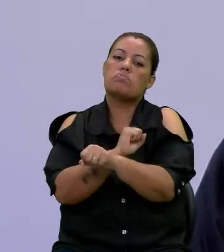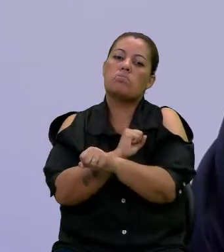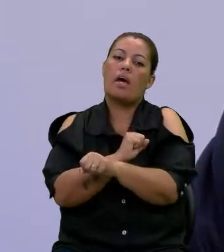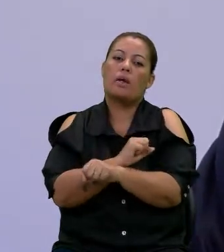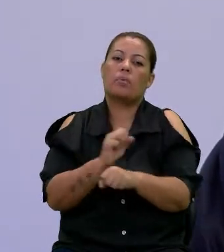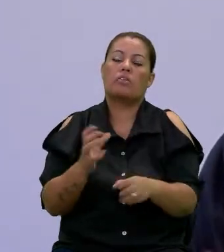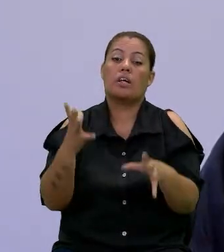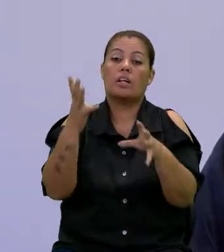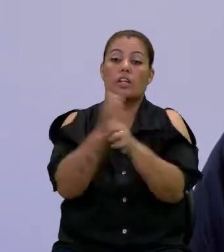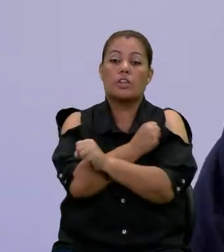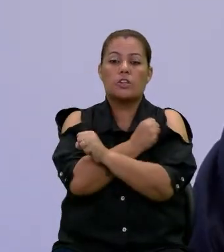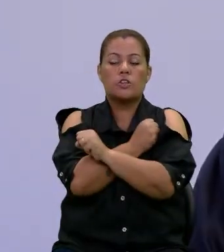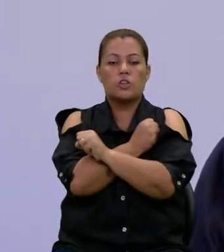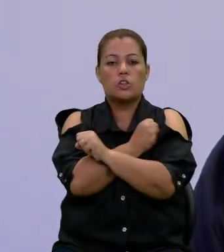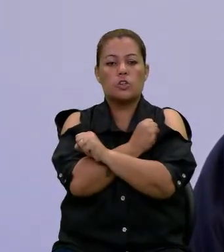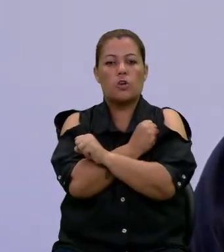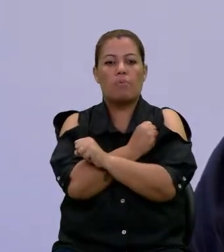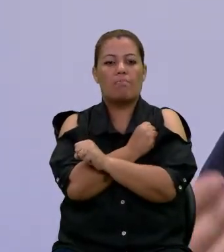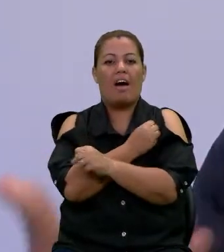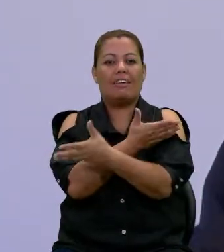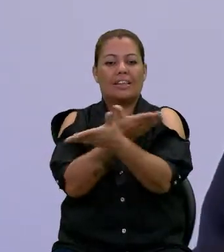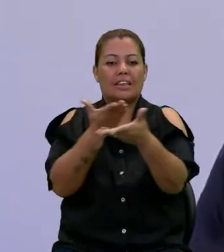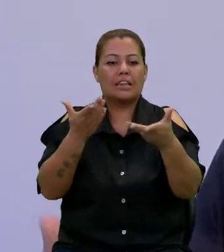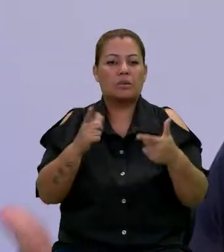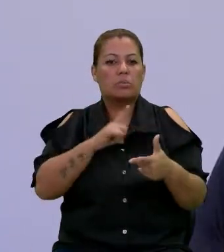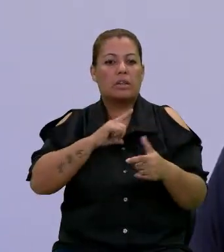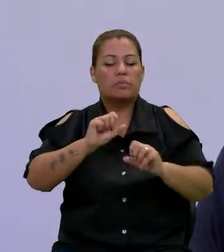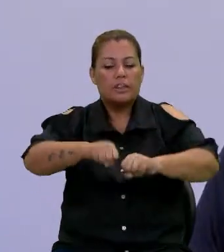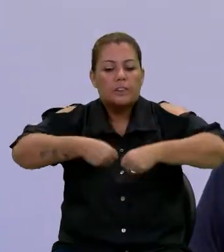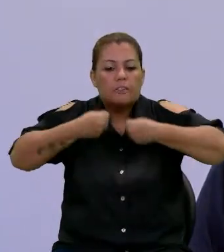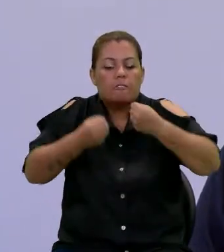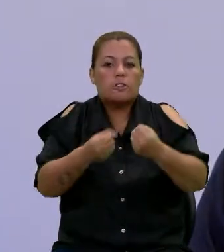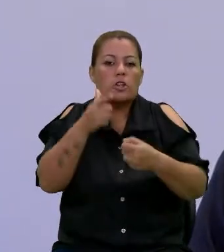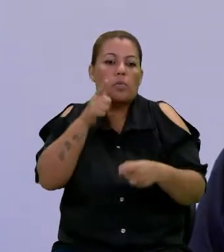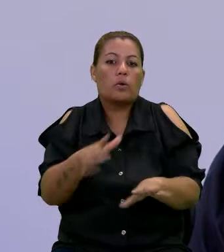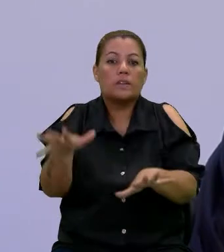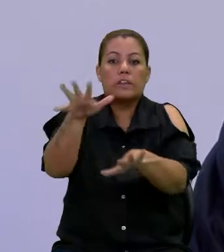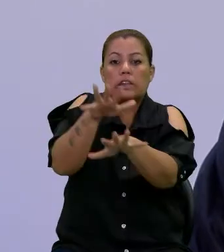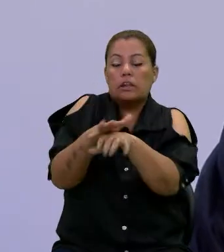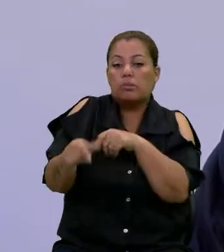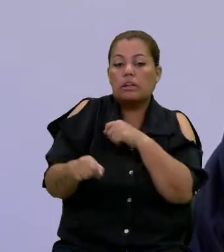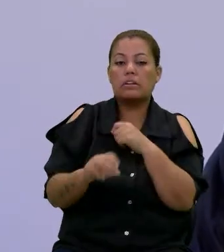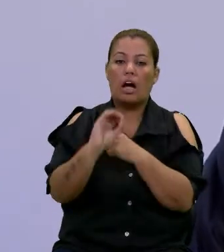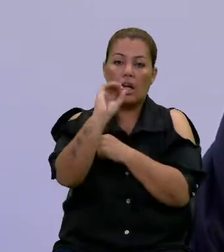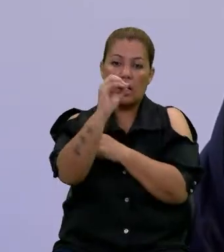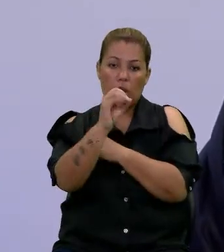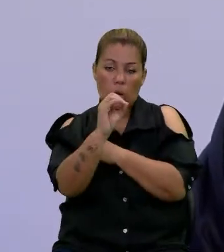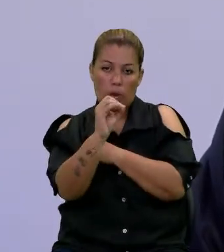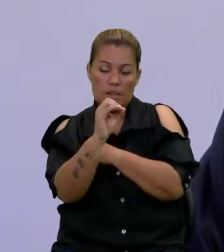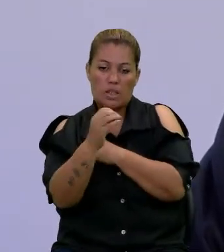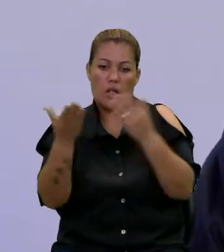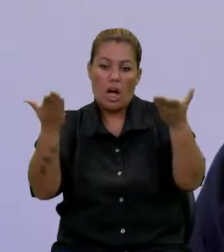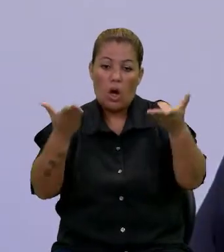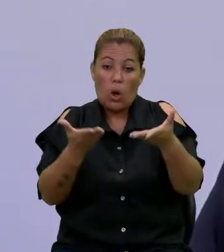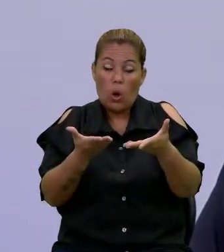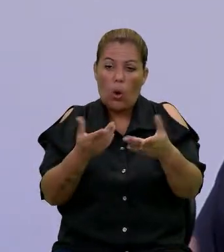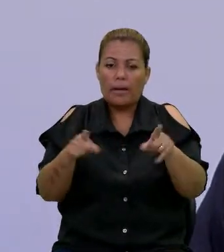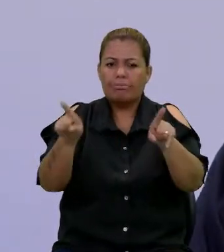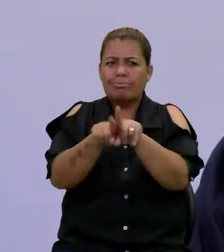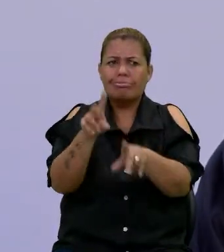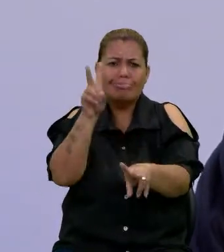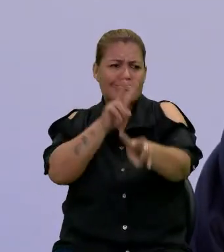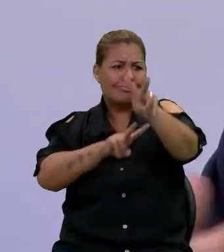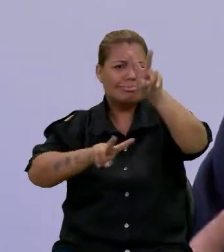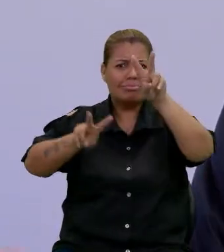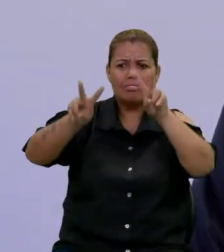somar nessa demanda para termos mais força para conseguir implantar isso em Osasco. Agora, o plano também olha